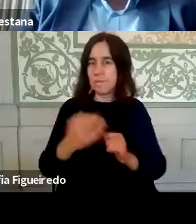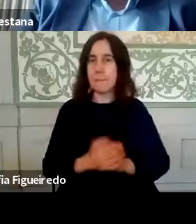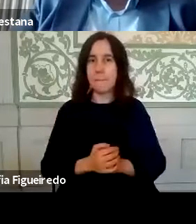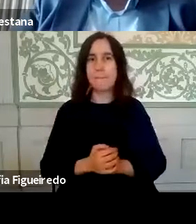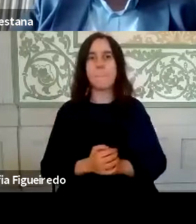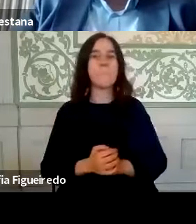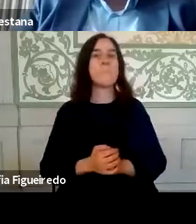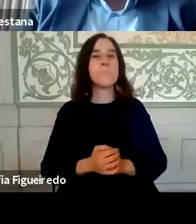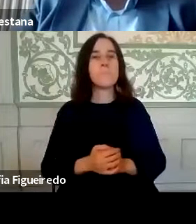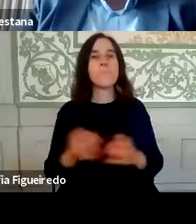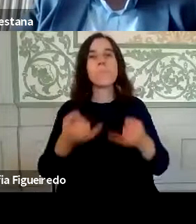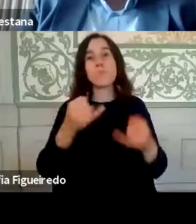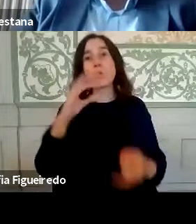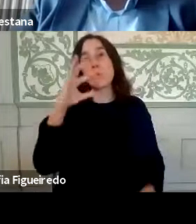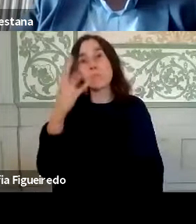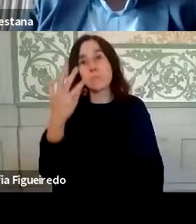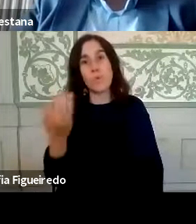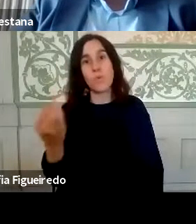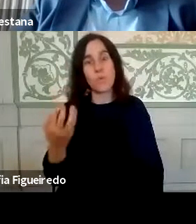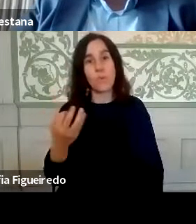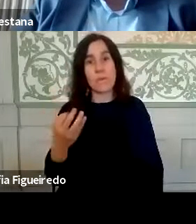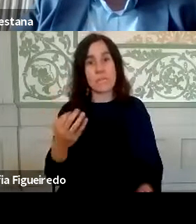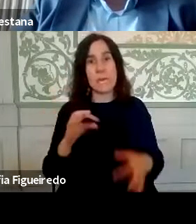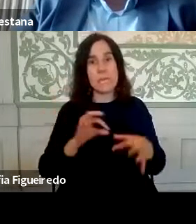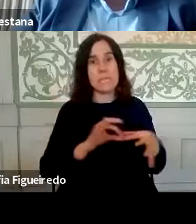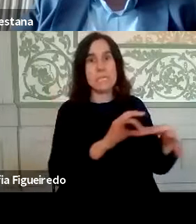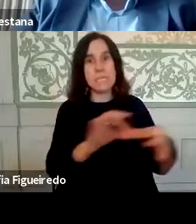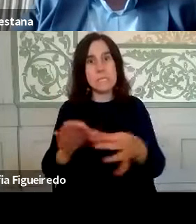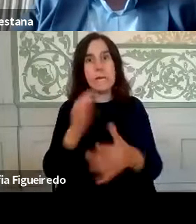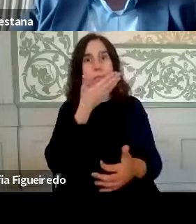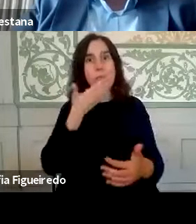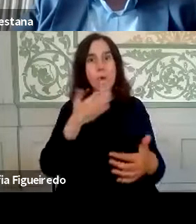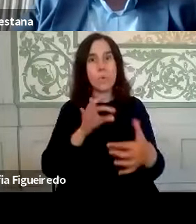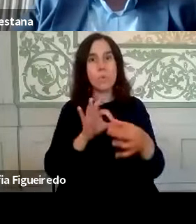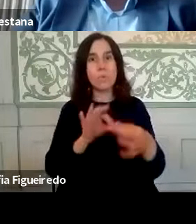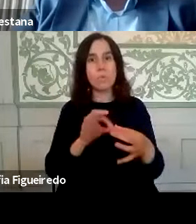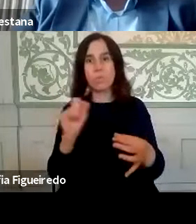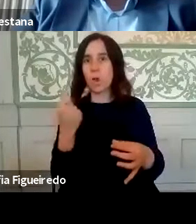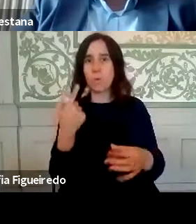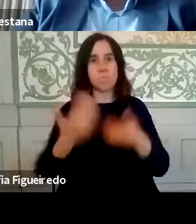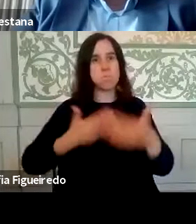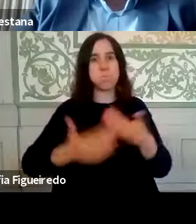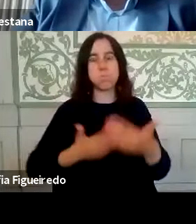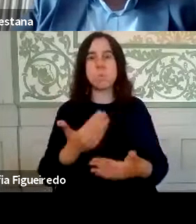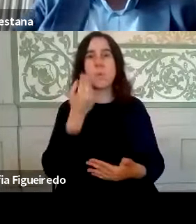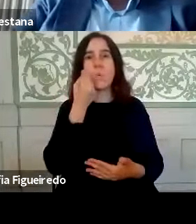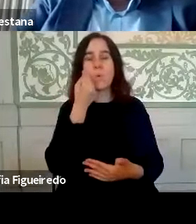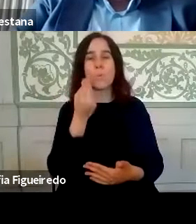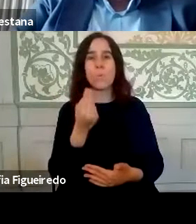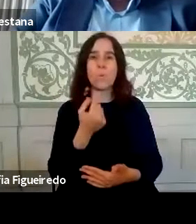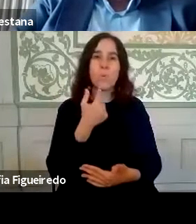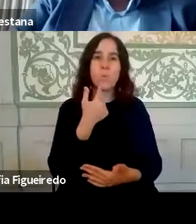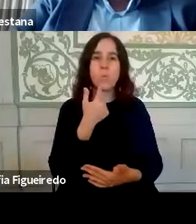aconteceu? Foi ativar toda esta forma de trabalho colaborativo de uma forma muito rápida e de uma forma muito